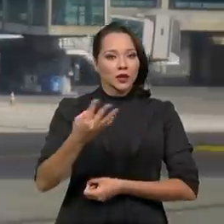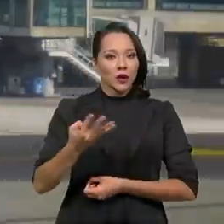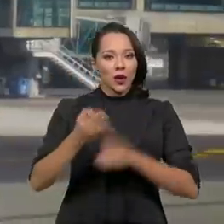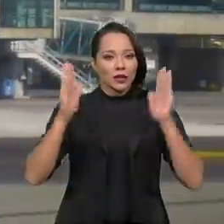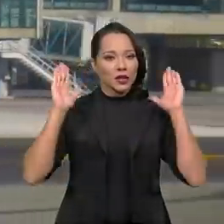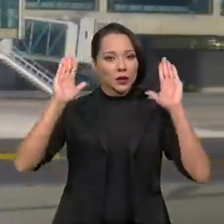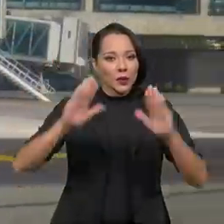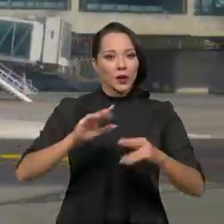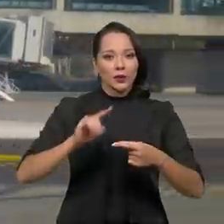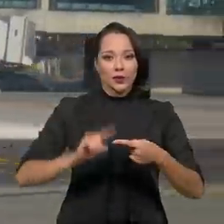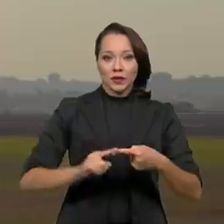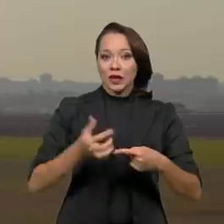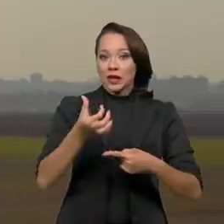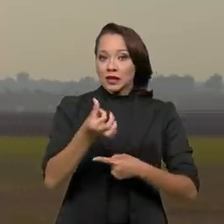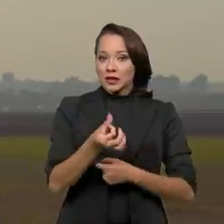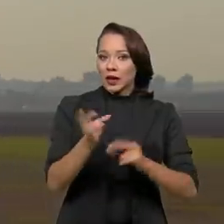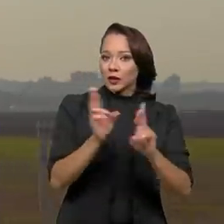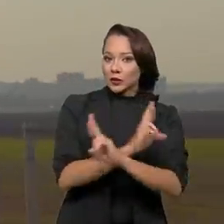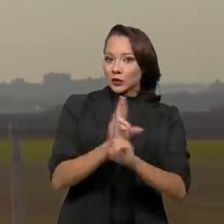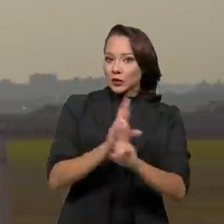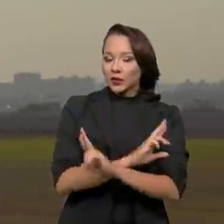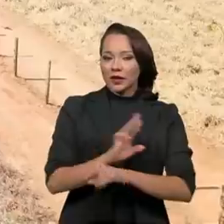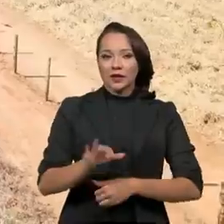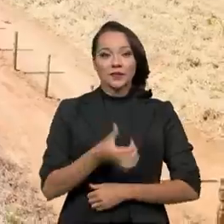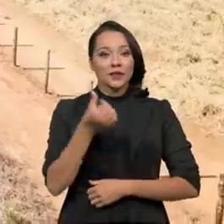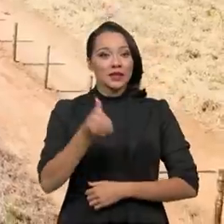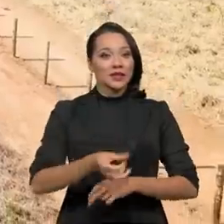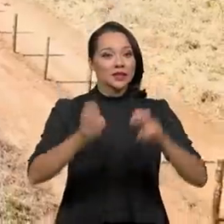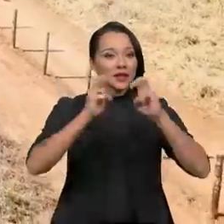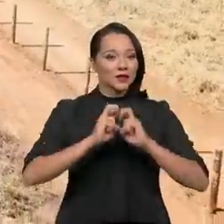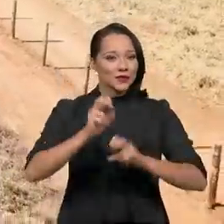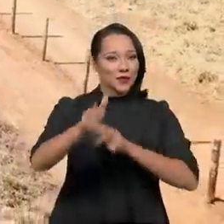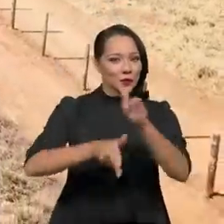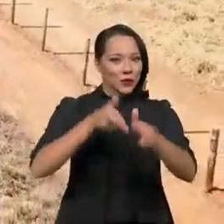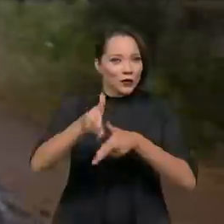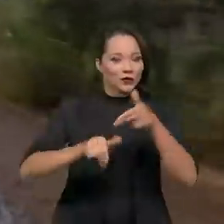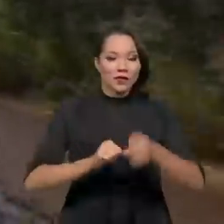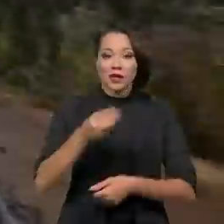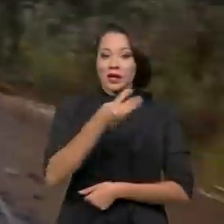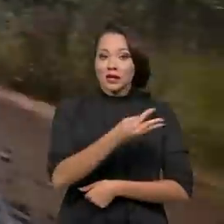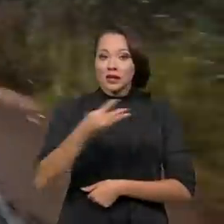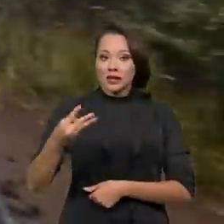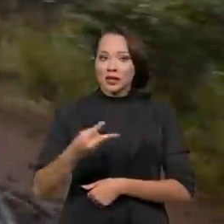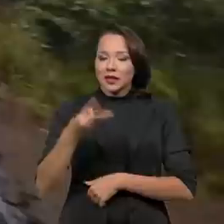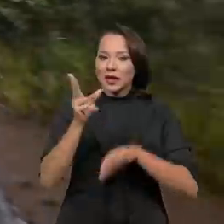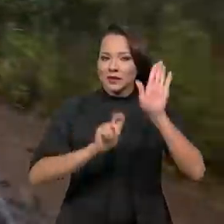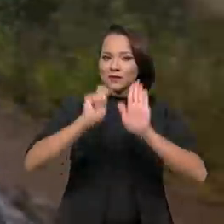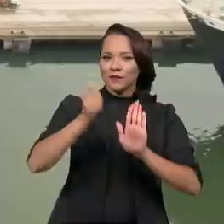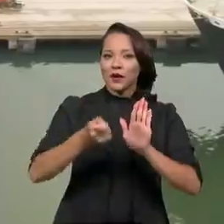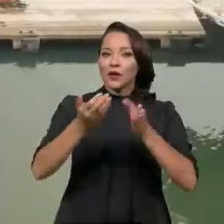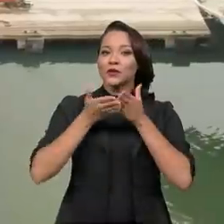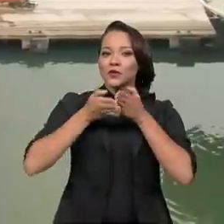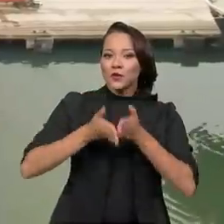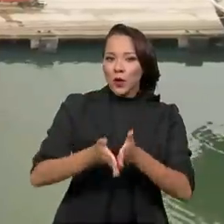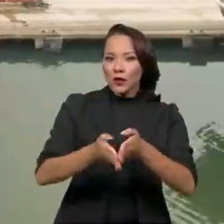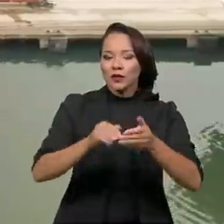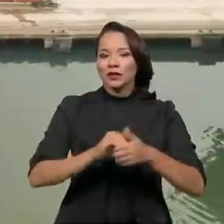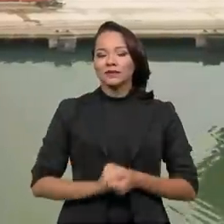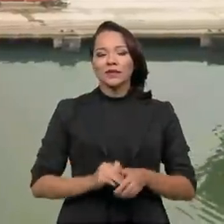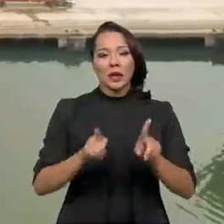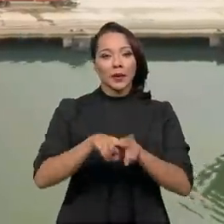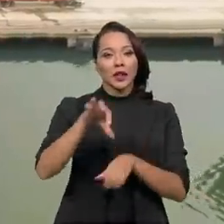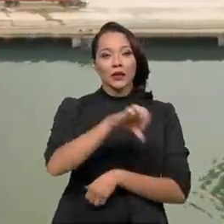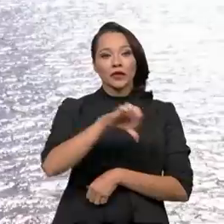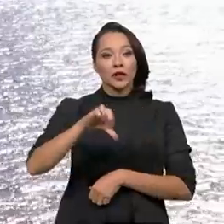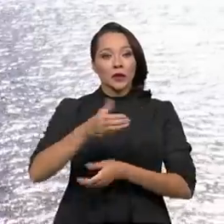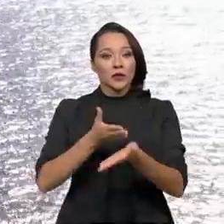aeroportos, 6 rodovias, 6 ferrovias, 33 arrendamentos portuários e